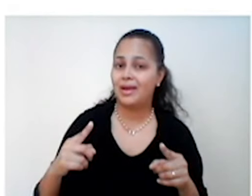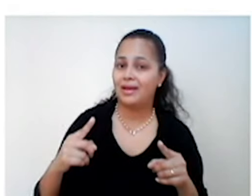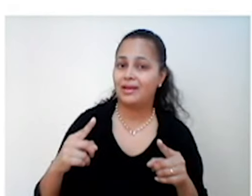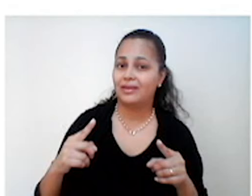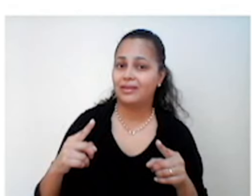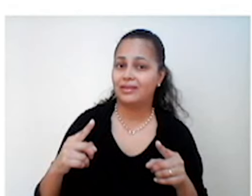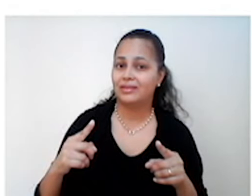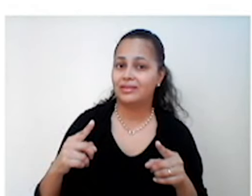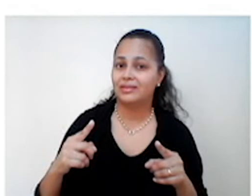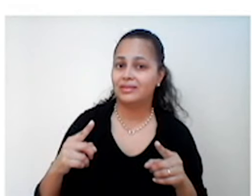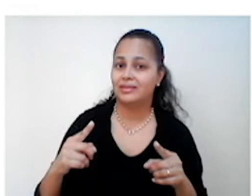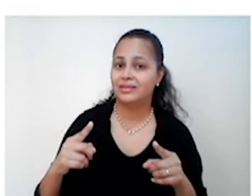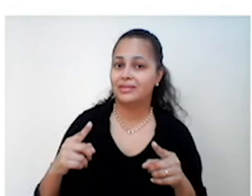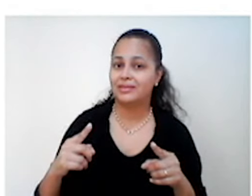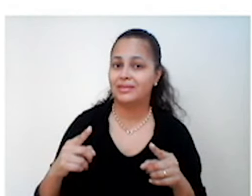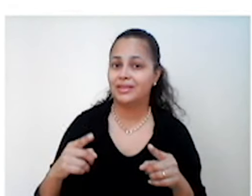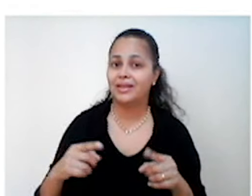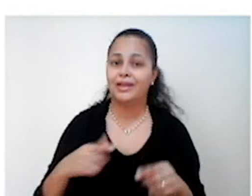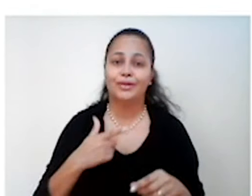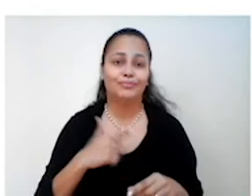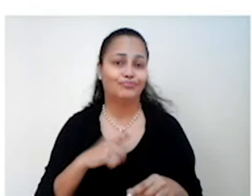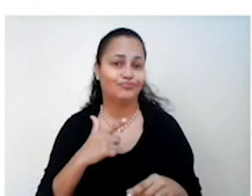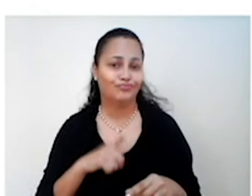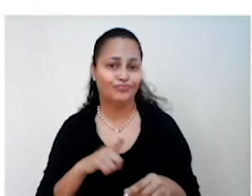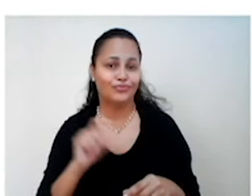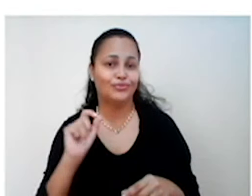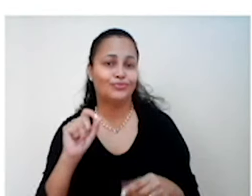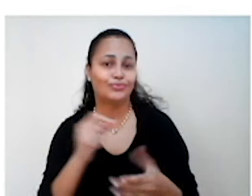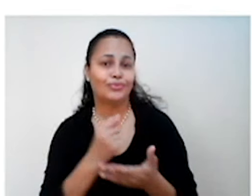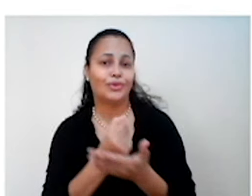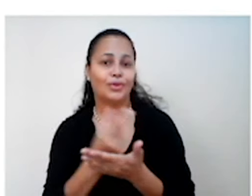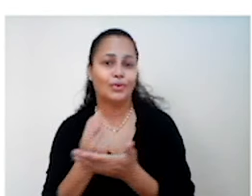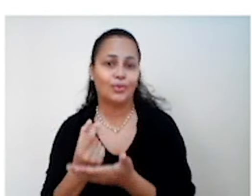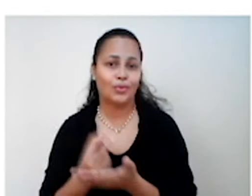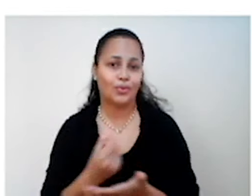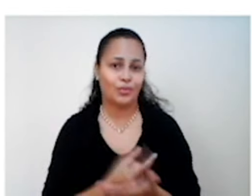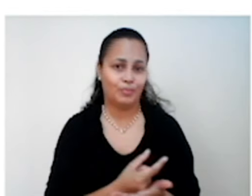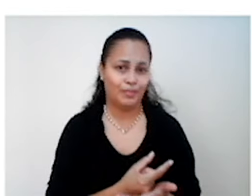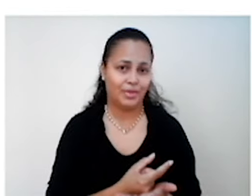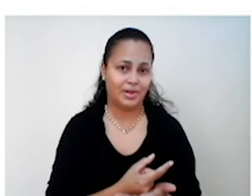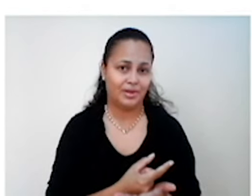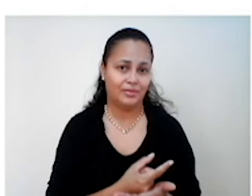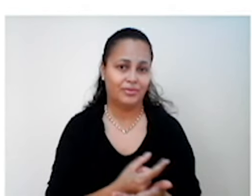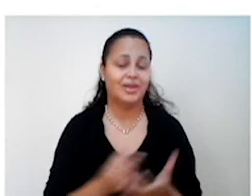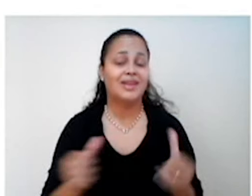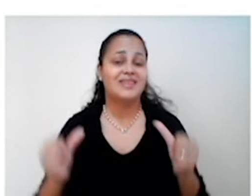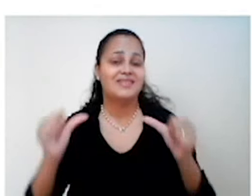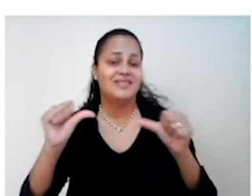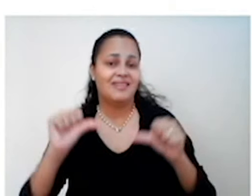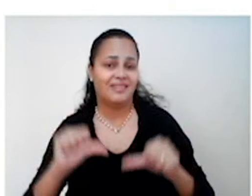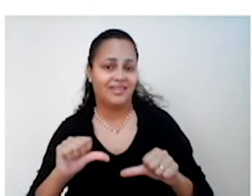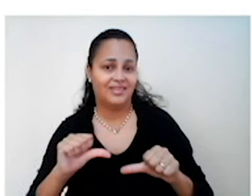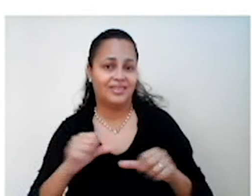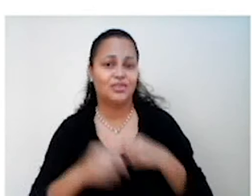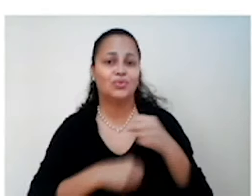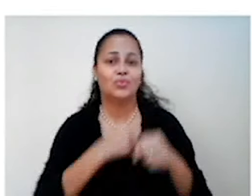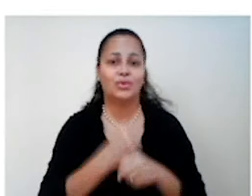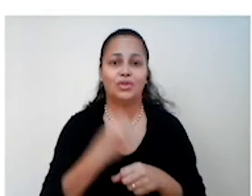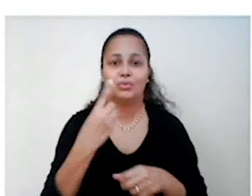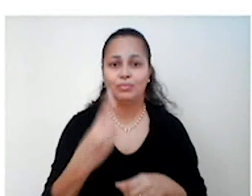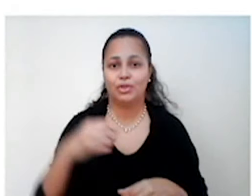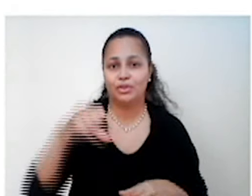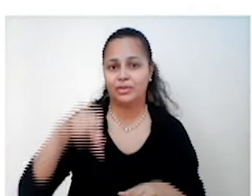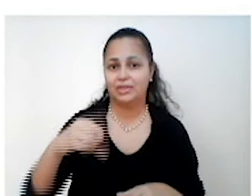comprando com o mesmo volume esse produto brasileiro. E, obviamente, que a crise de 1929